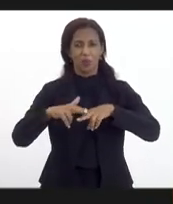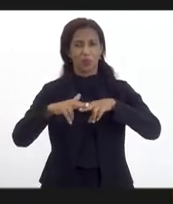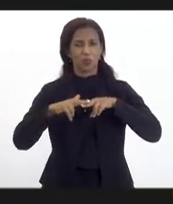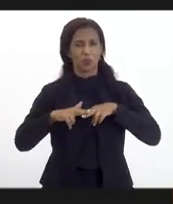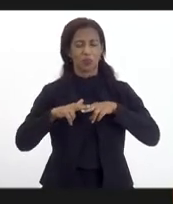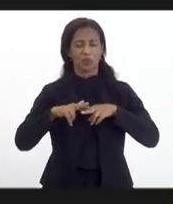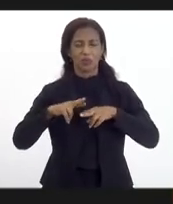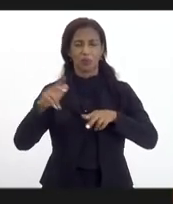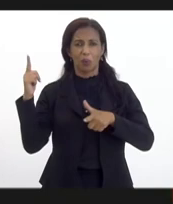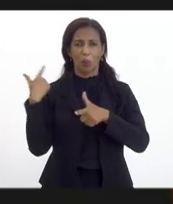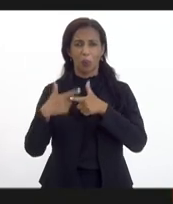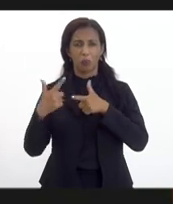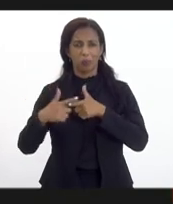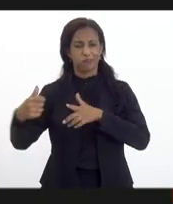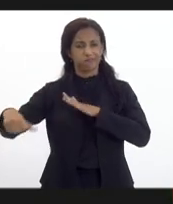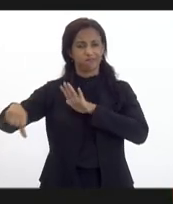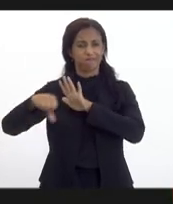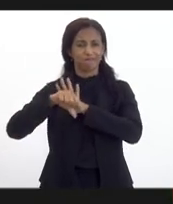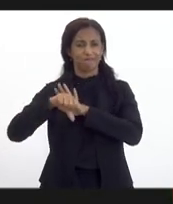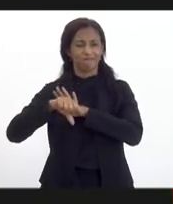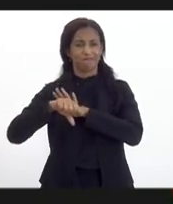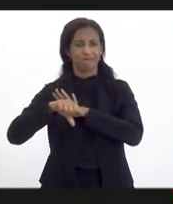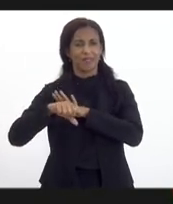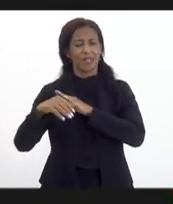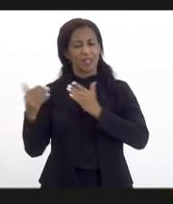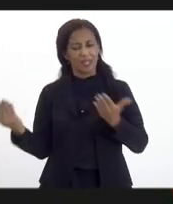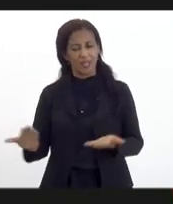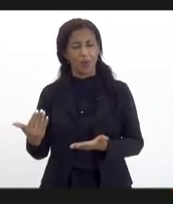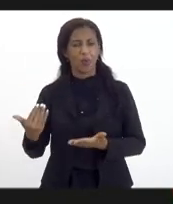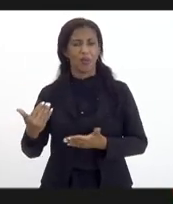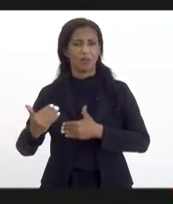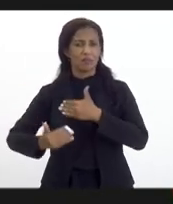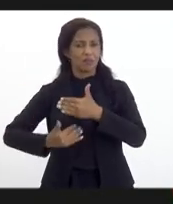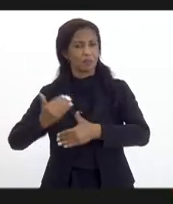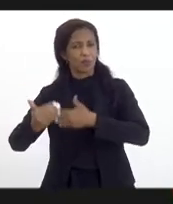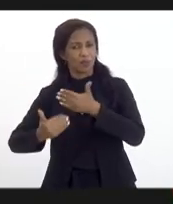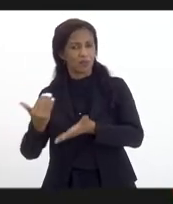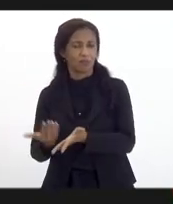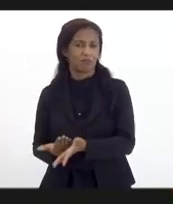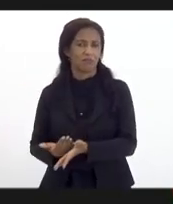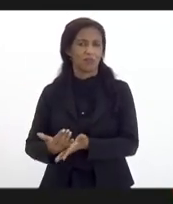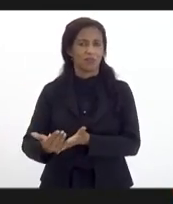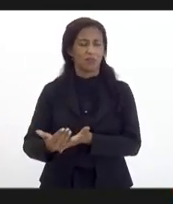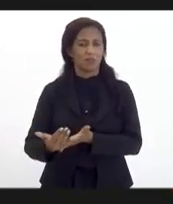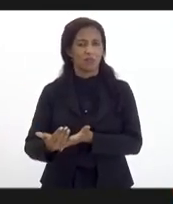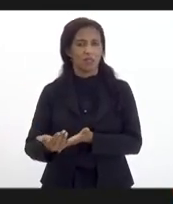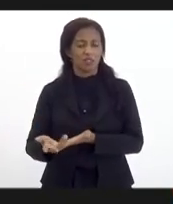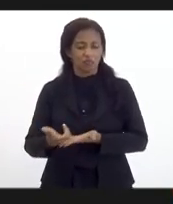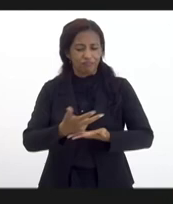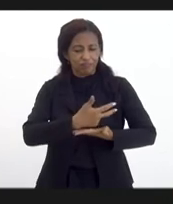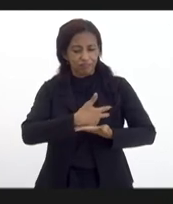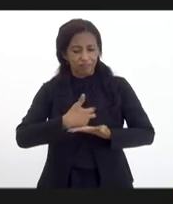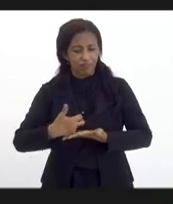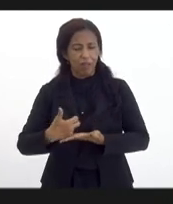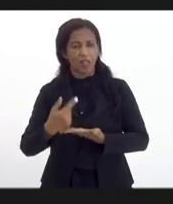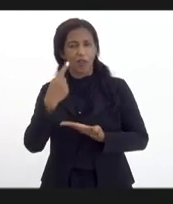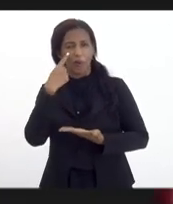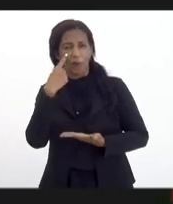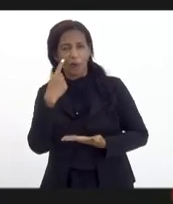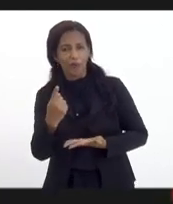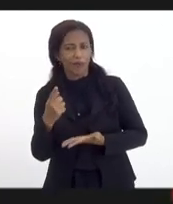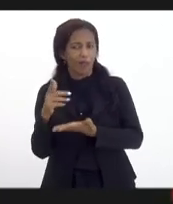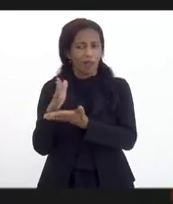resultado negativo. Então, dentro desse processo agora que se inicia novamente de recuperação, a gente já consegue ver